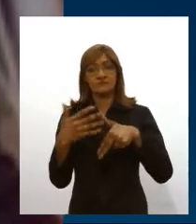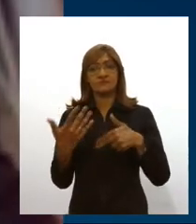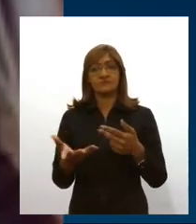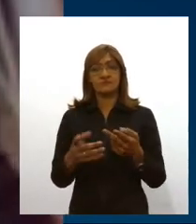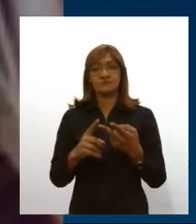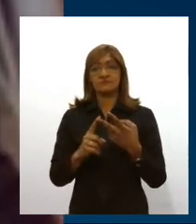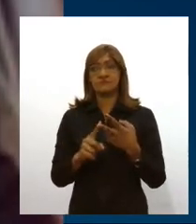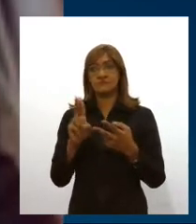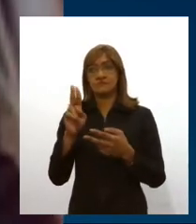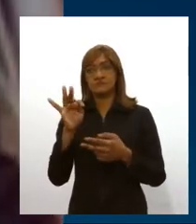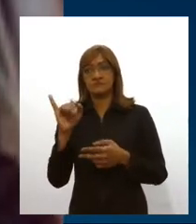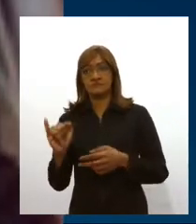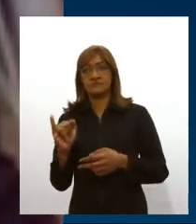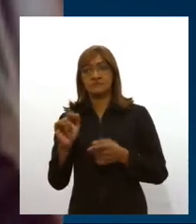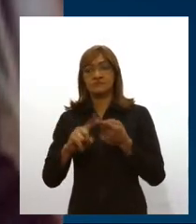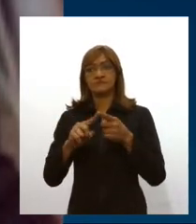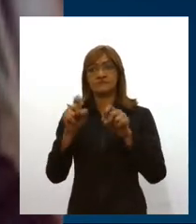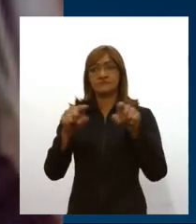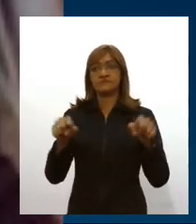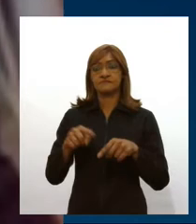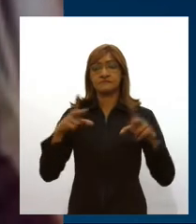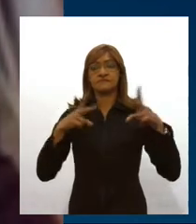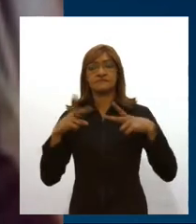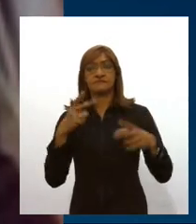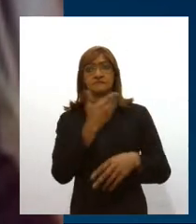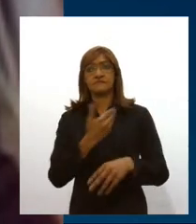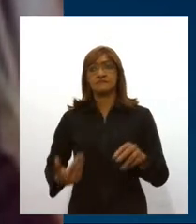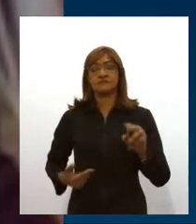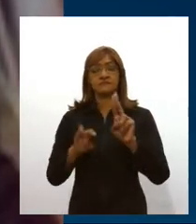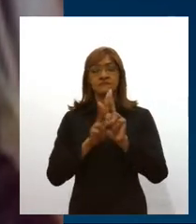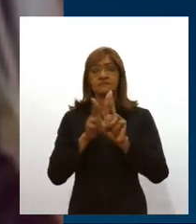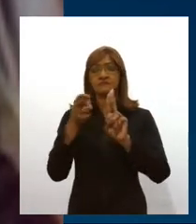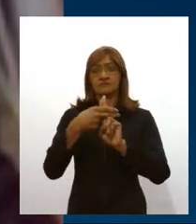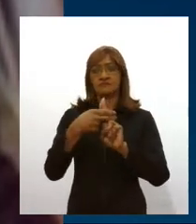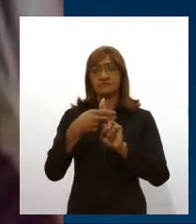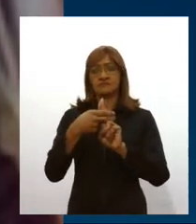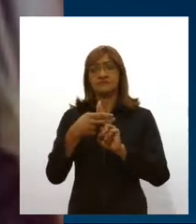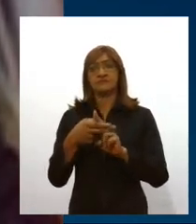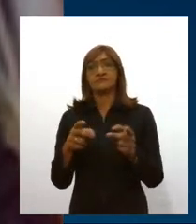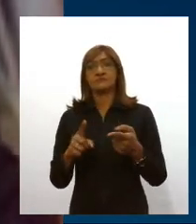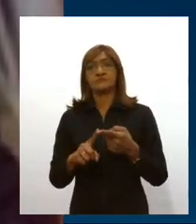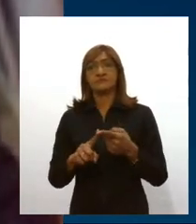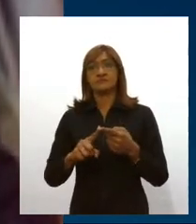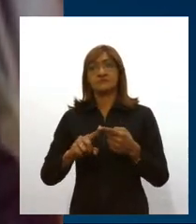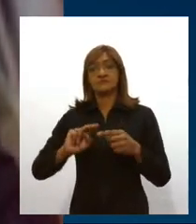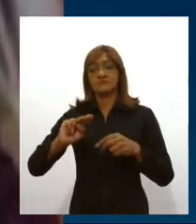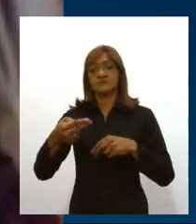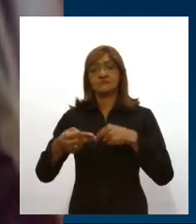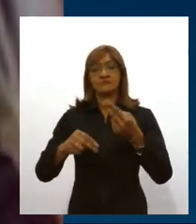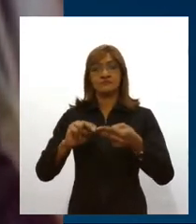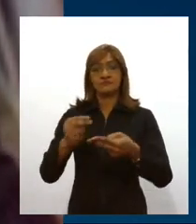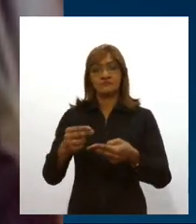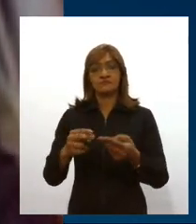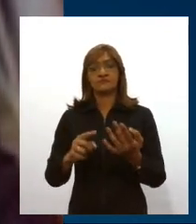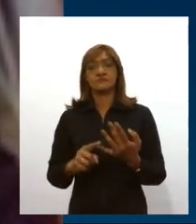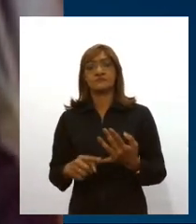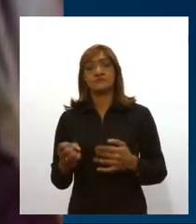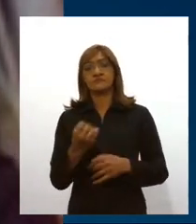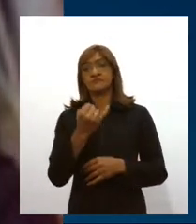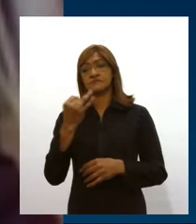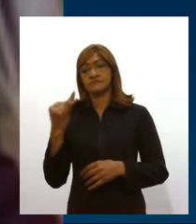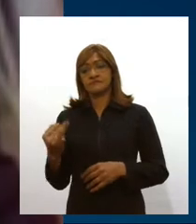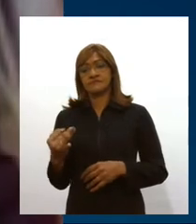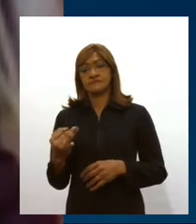UTI como enfermaria, na rede privada, na rede SUS, óbitos, a taxa de transmissão, é analisado